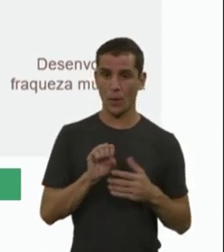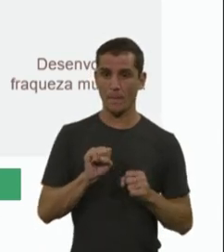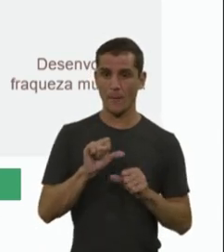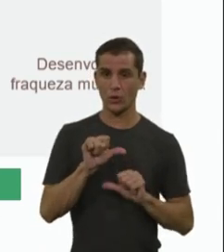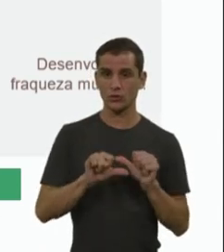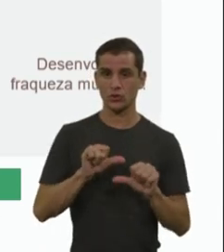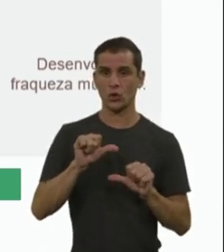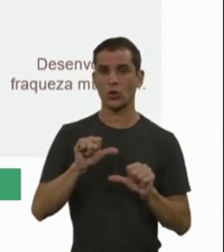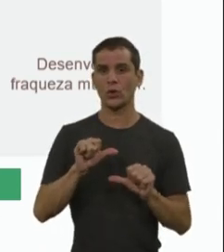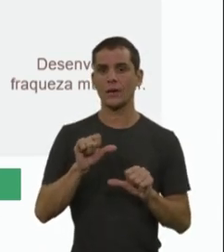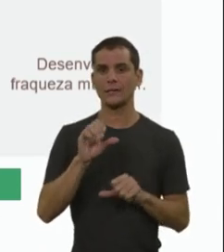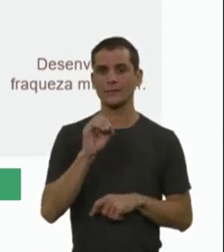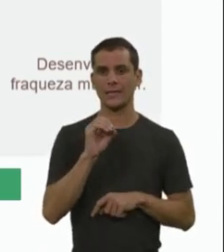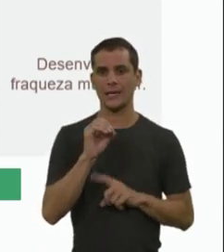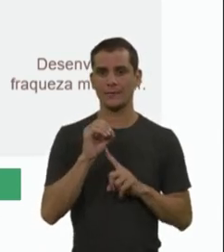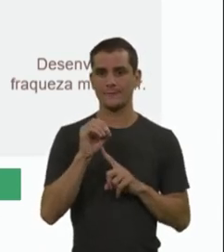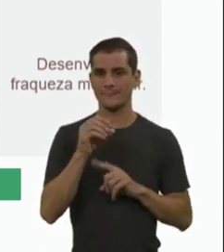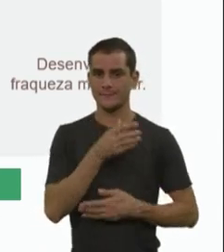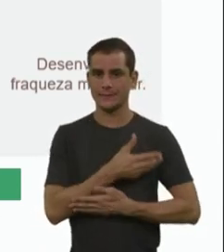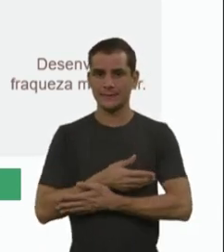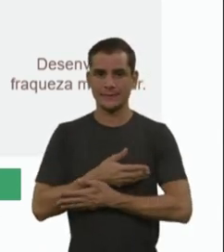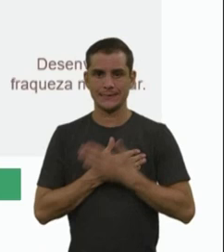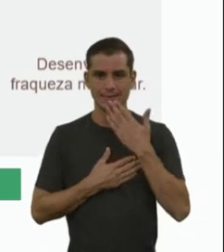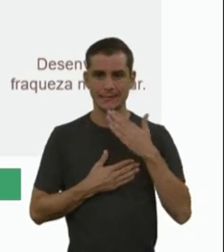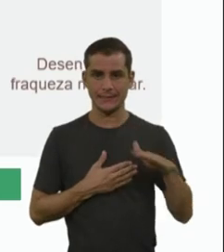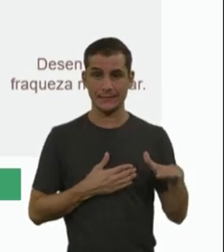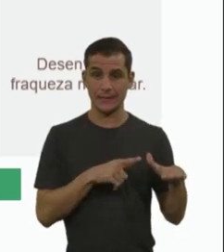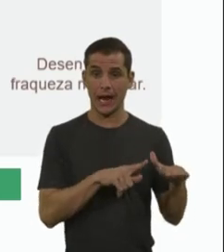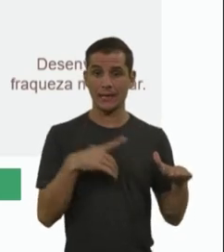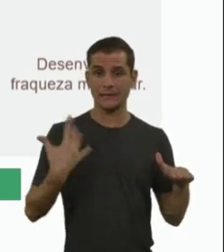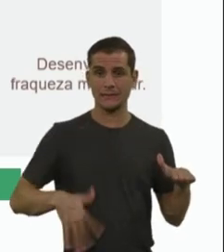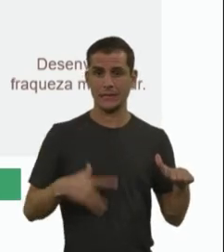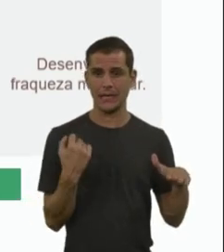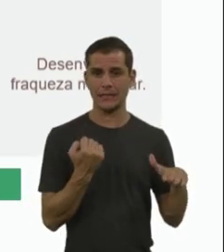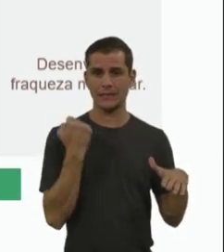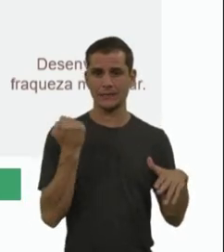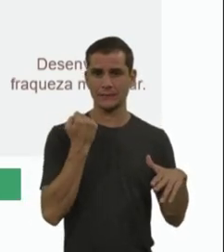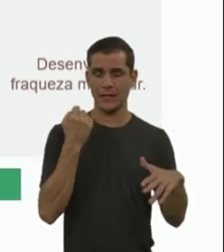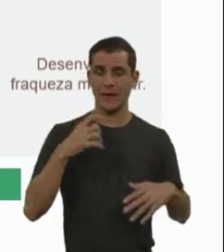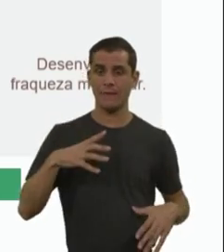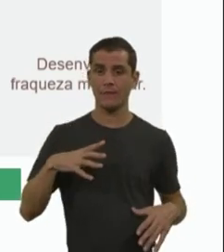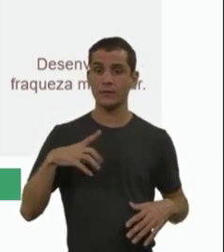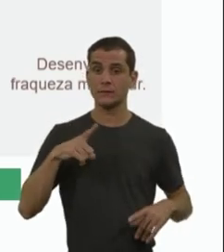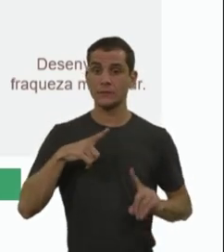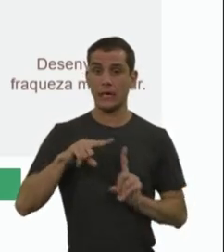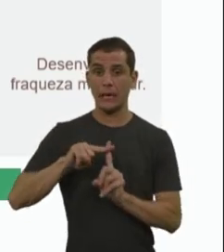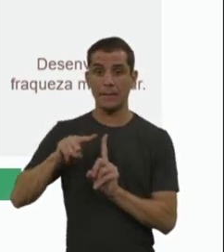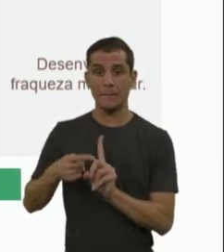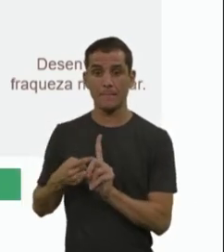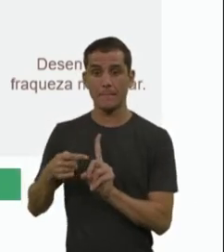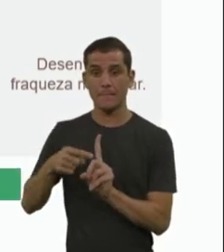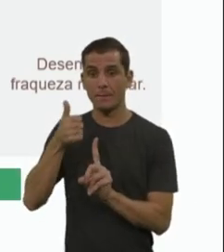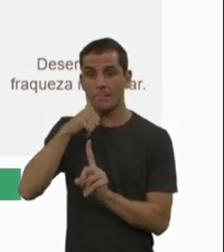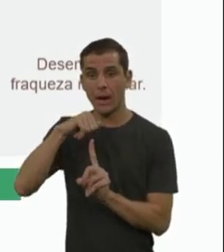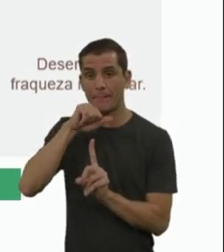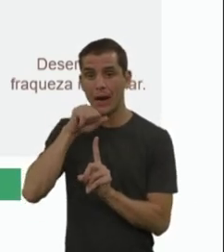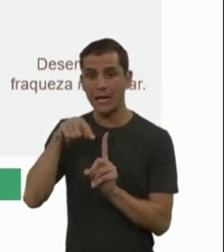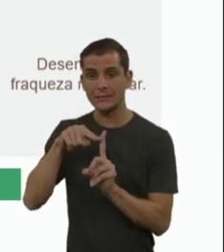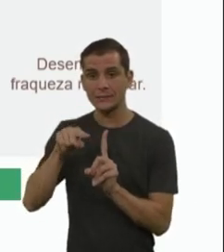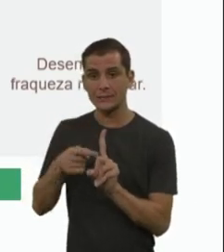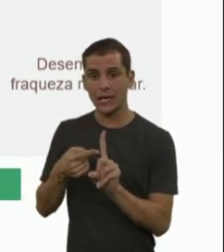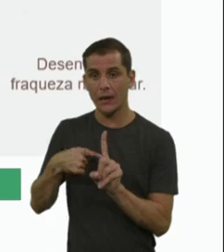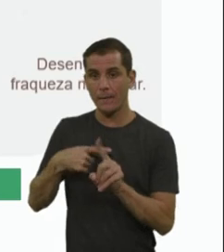extremamente graves que já vão iniciar com sintomas intraútero e vão ter uma série de outras malformações. Então eles têm